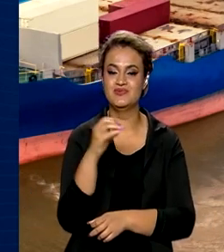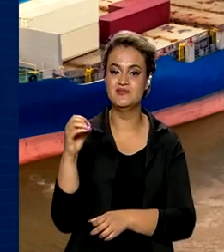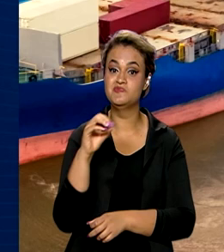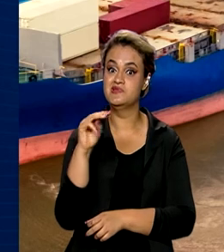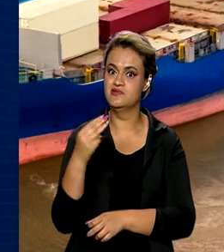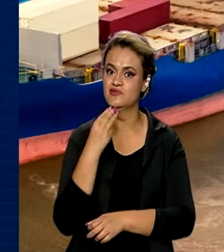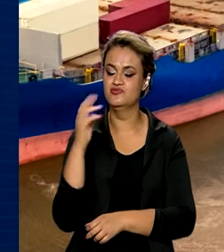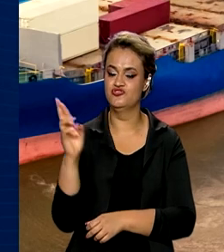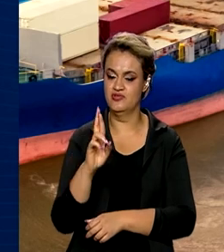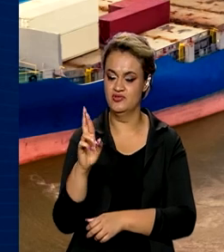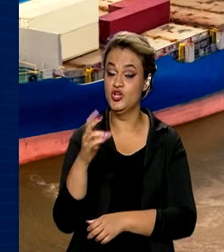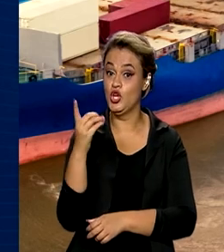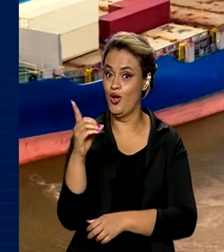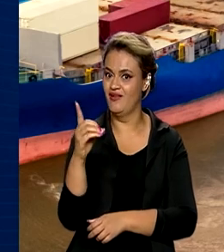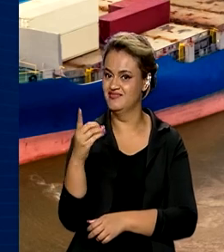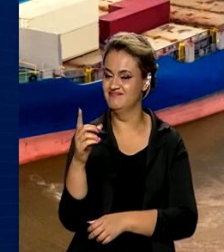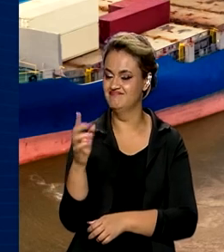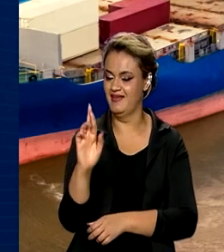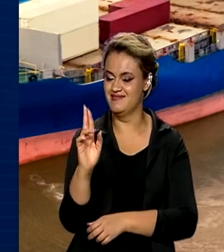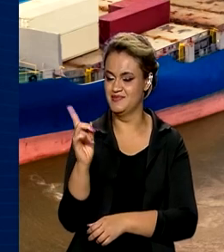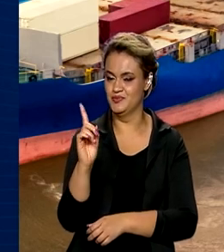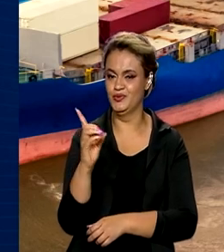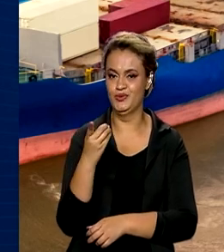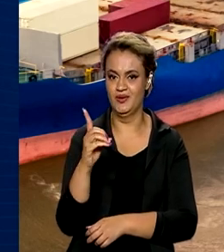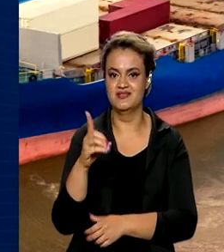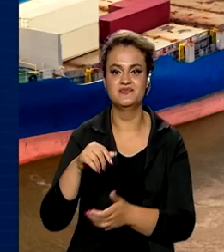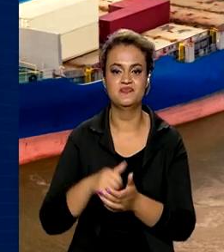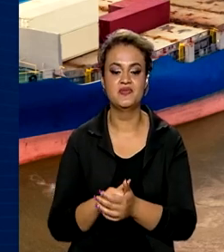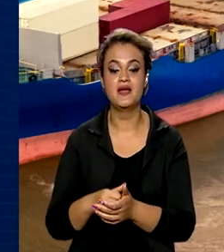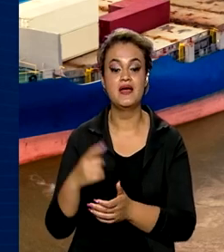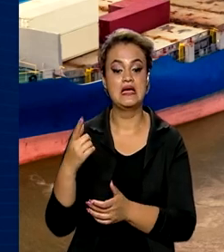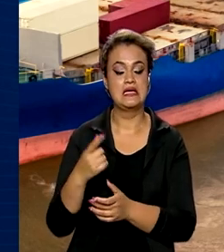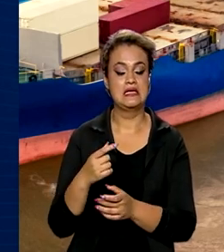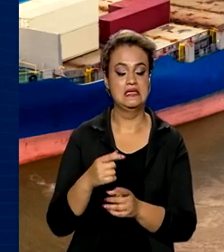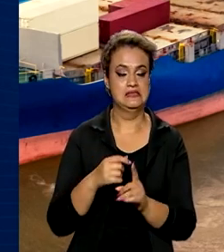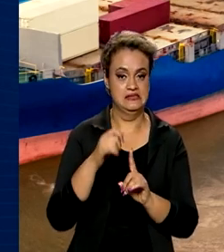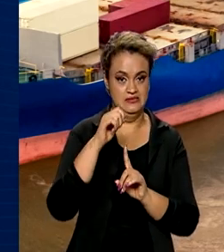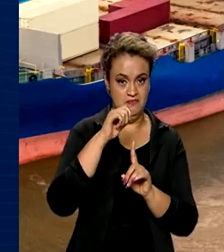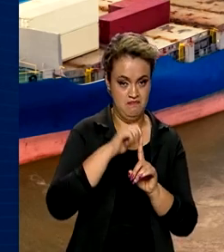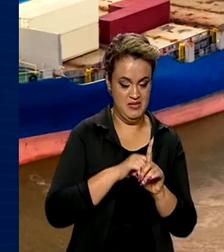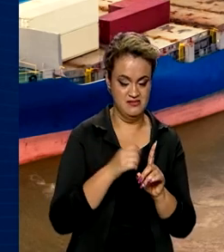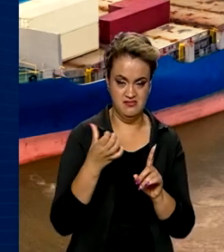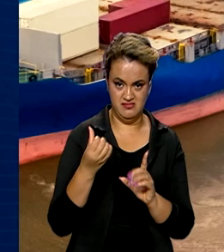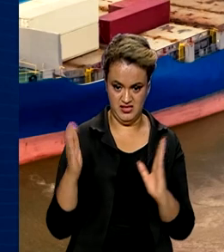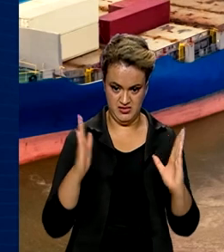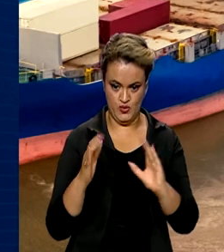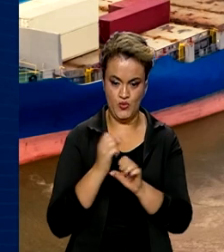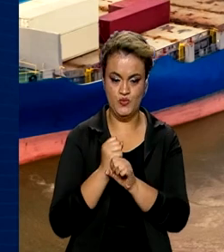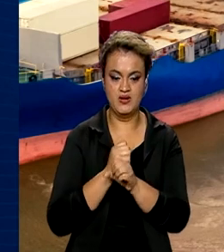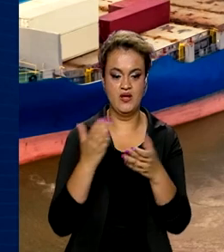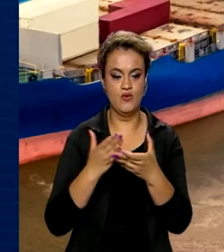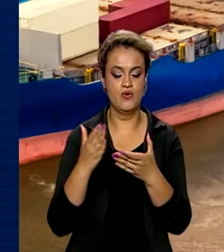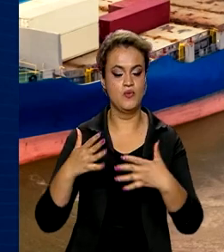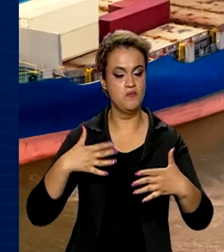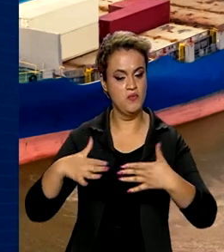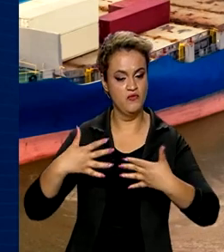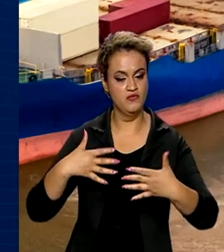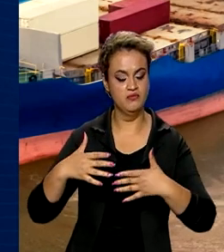milhões de dólares. No primeiro semestre de 2023, o fluxo comercial atingiu